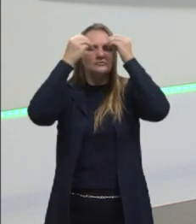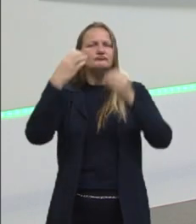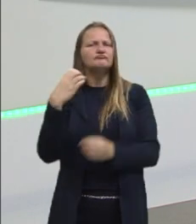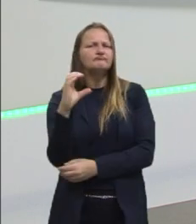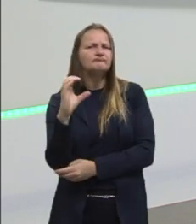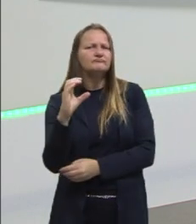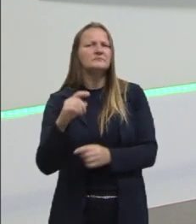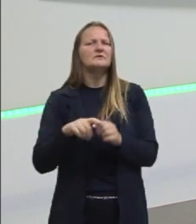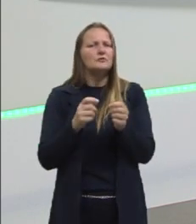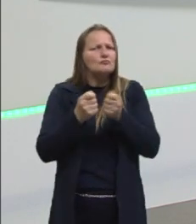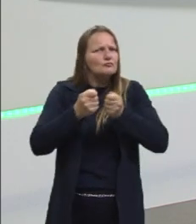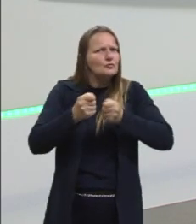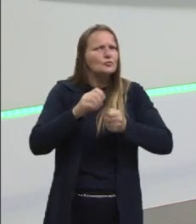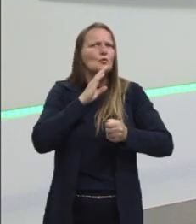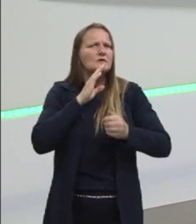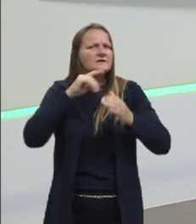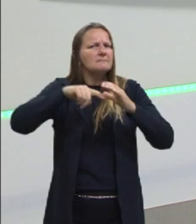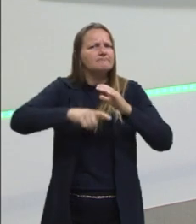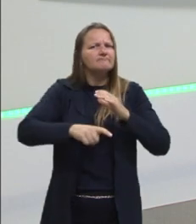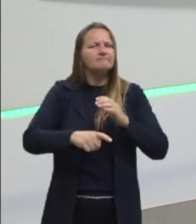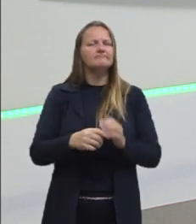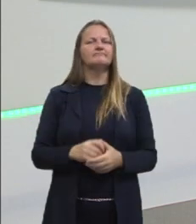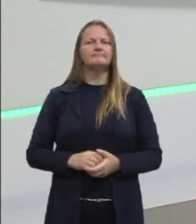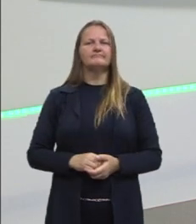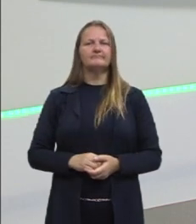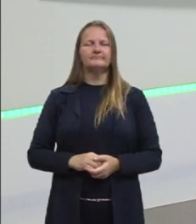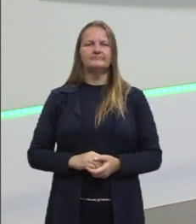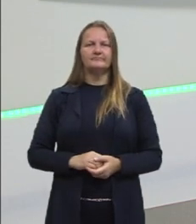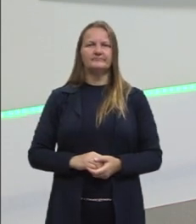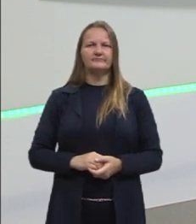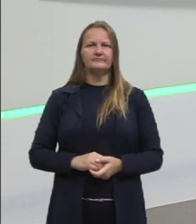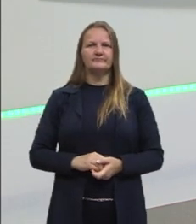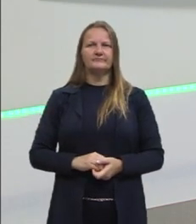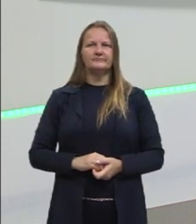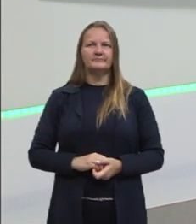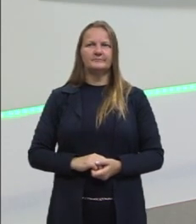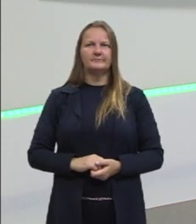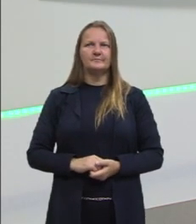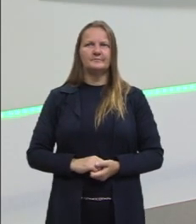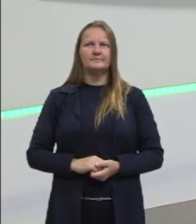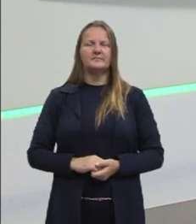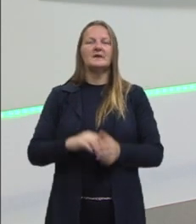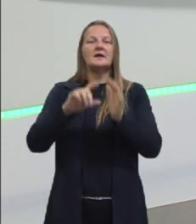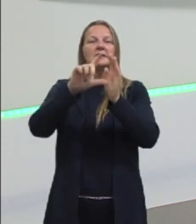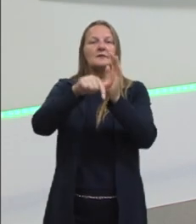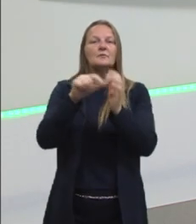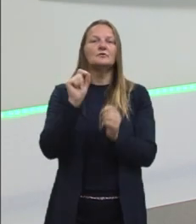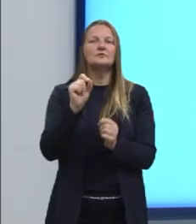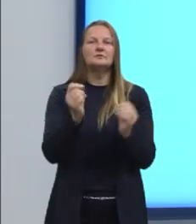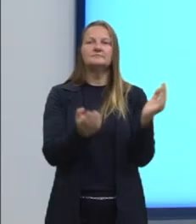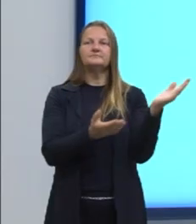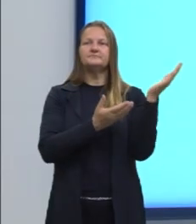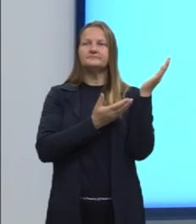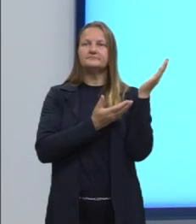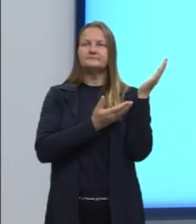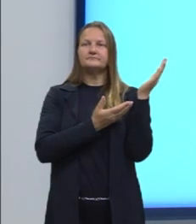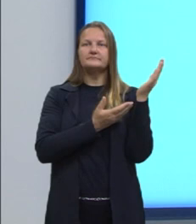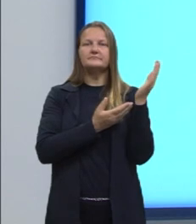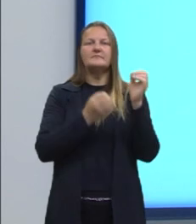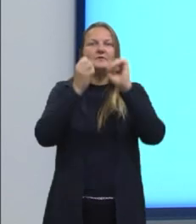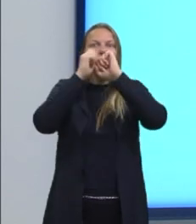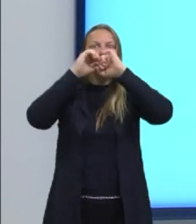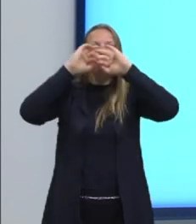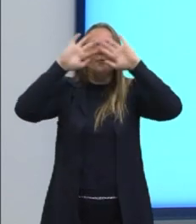ter o domínio, então, dessa parte essencial. Depois disso vem o quê, gente? Compreender